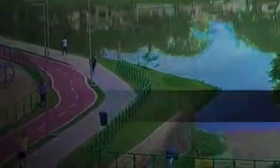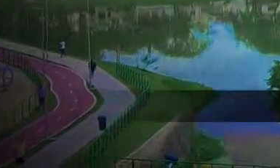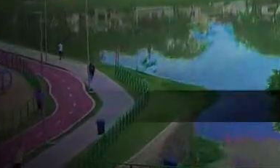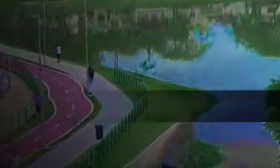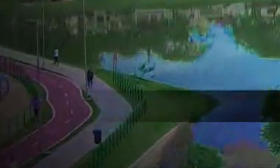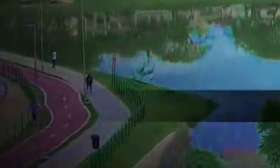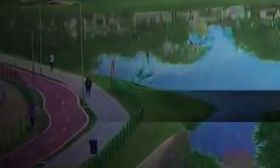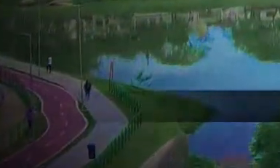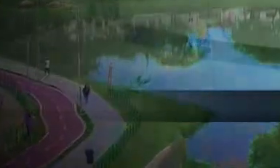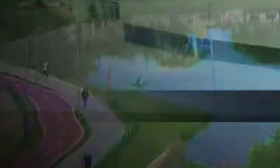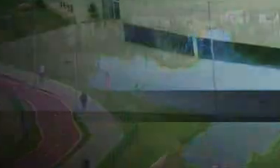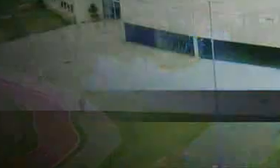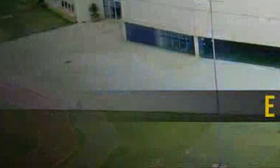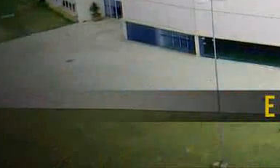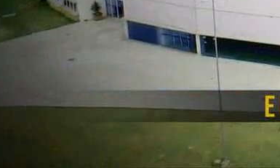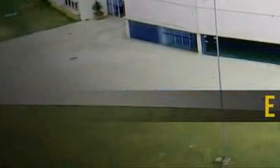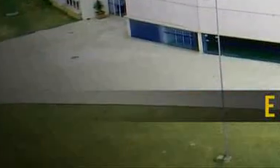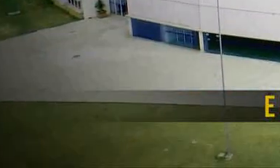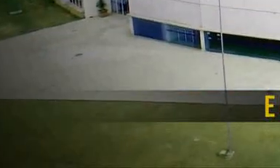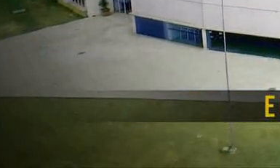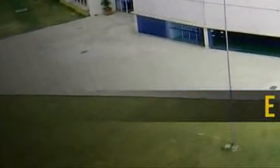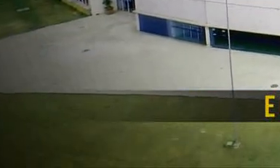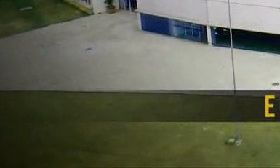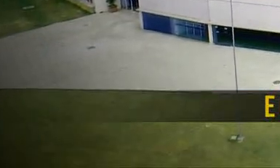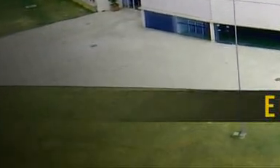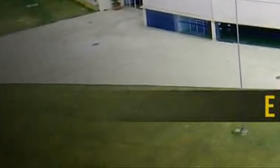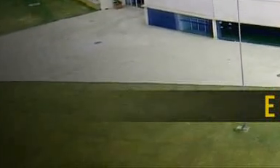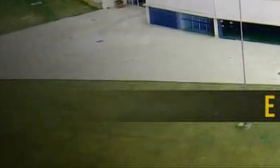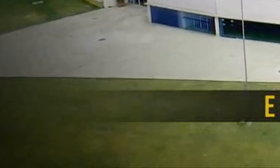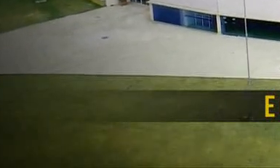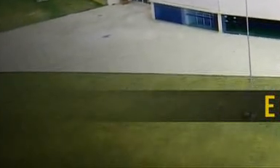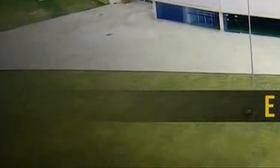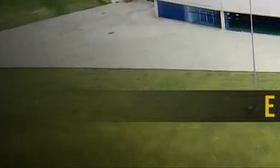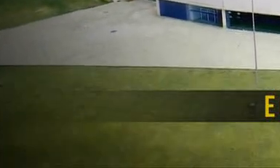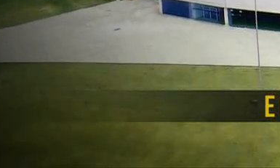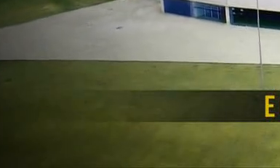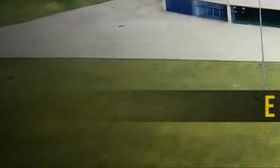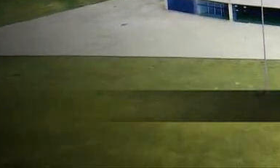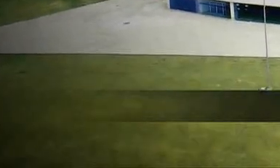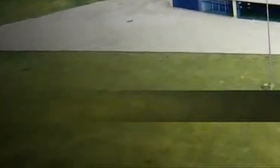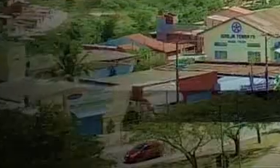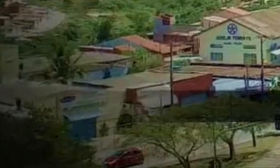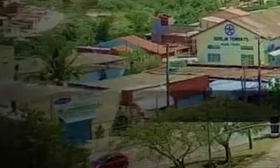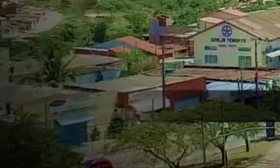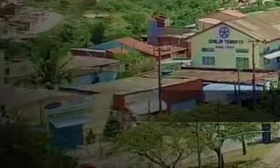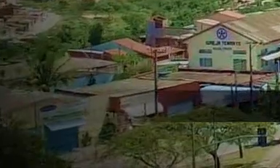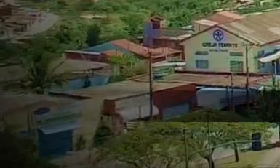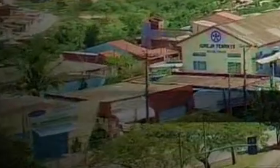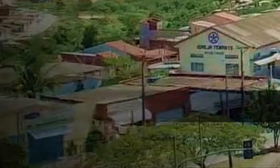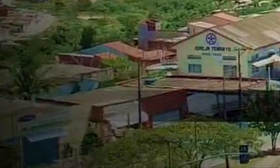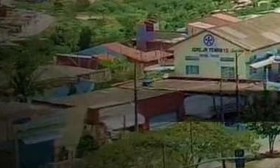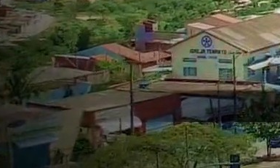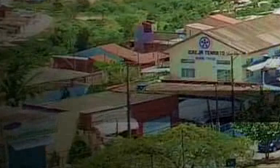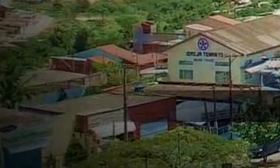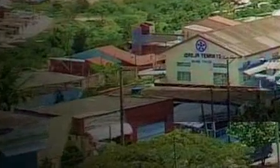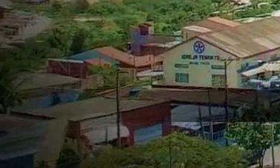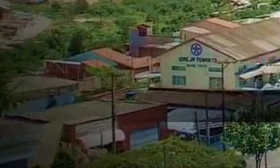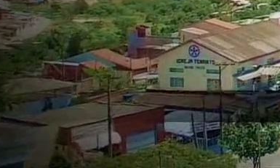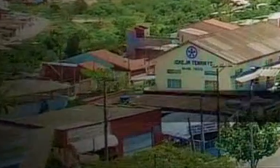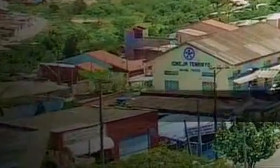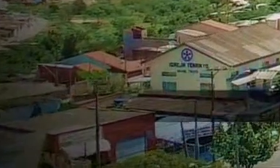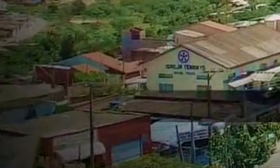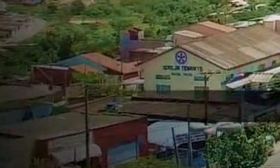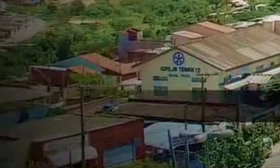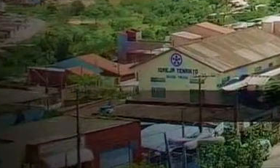do colosso E teu futuro, esperança, desce A terra adorada Entre